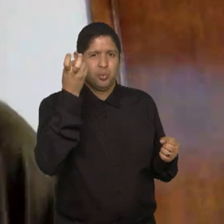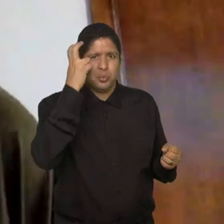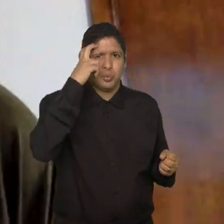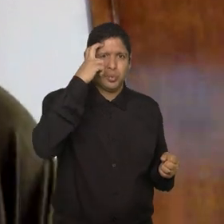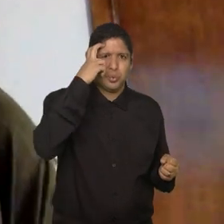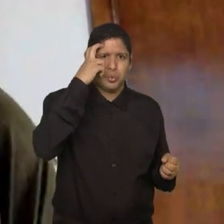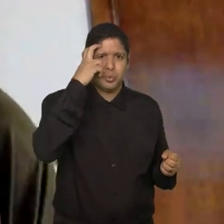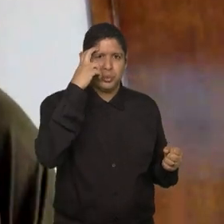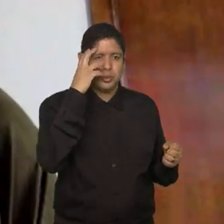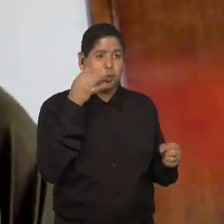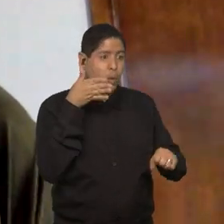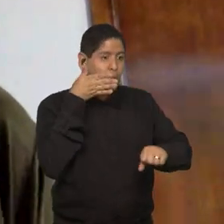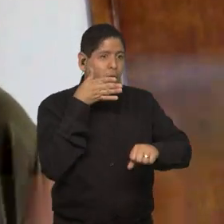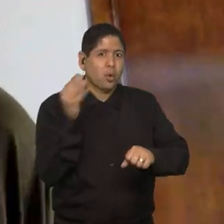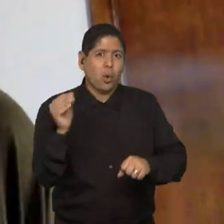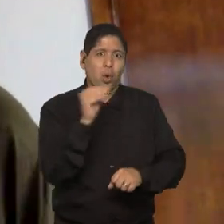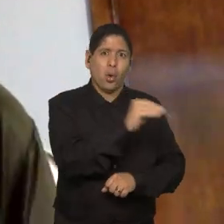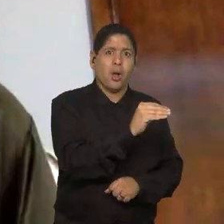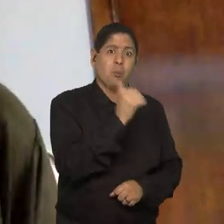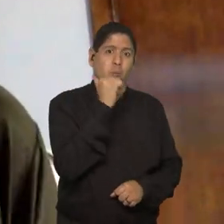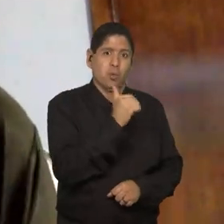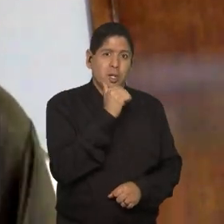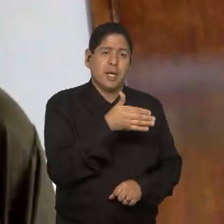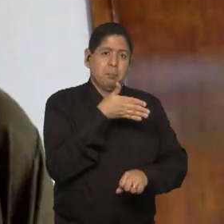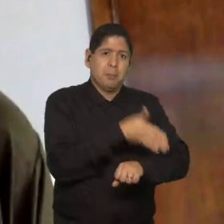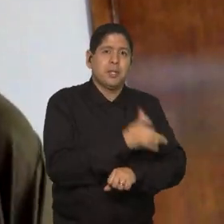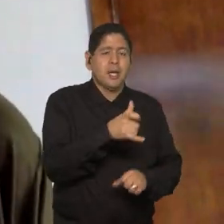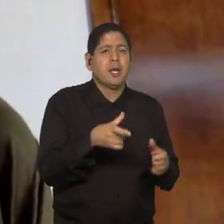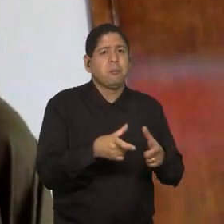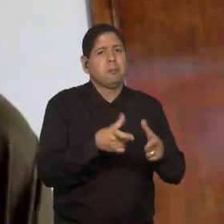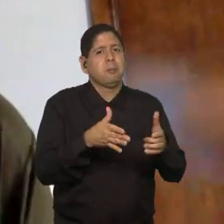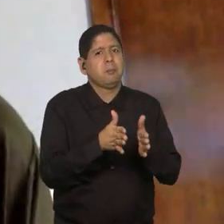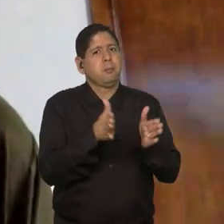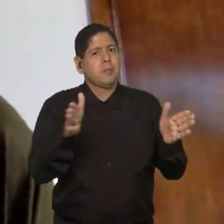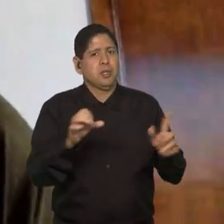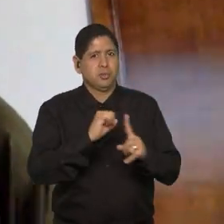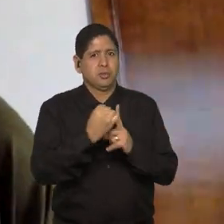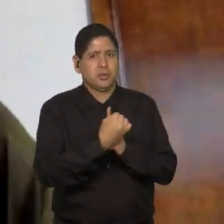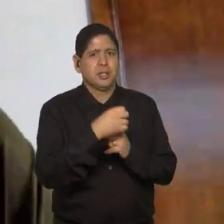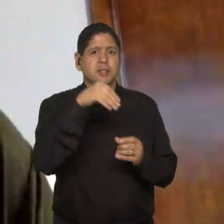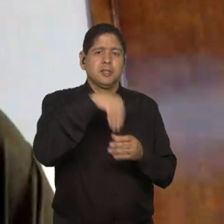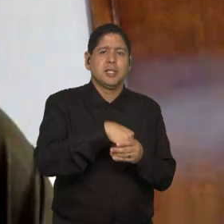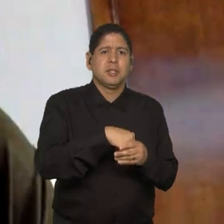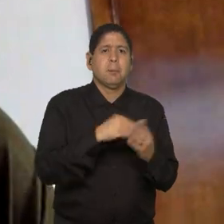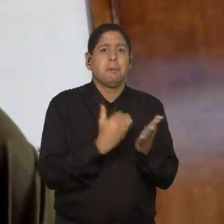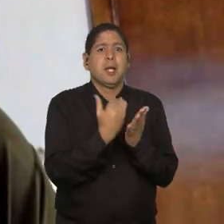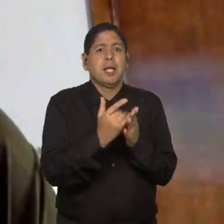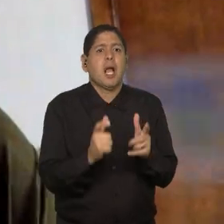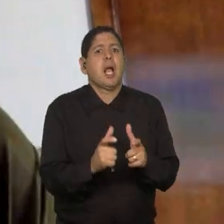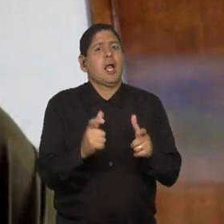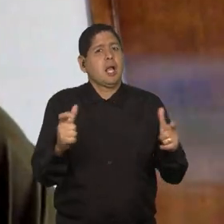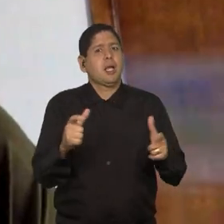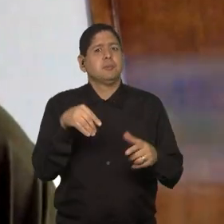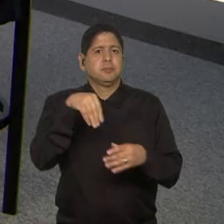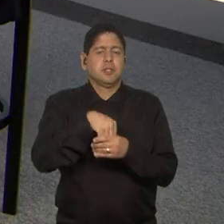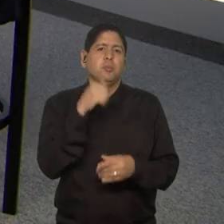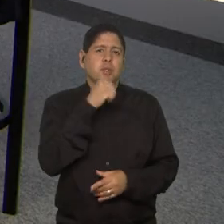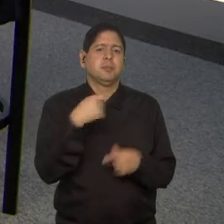e colocando a mulher nesse espaço, é também abrir espaço na sociedade de uma maneira mais ampla também para a mulher.